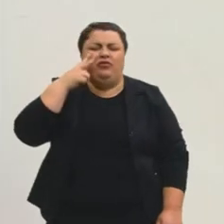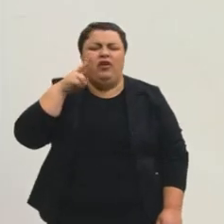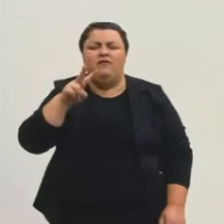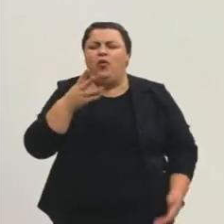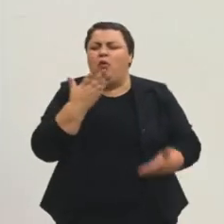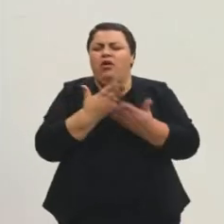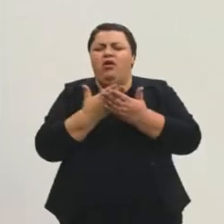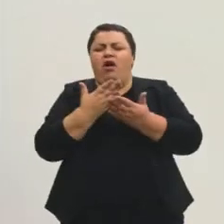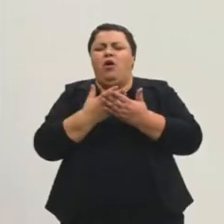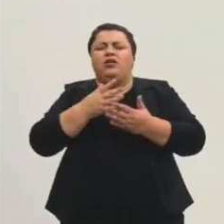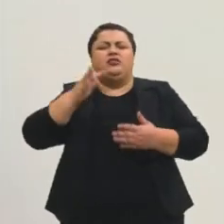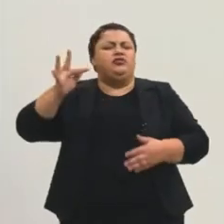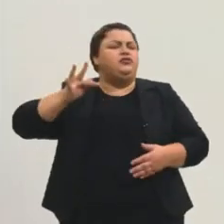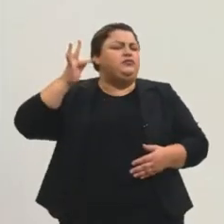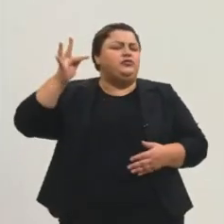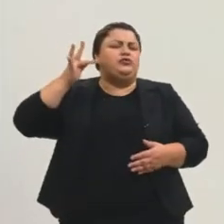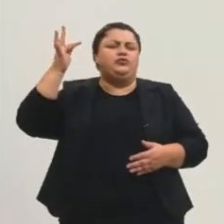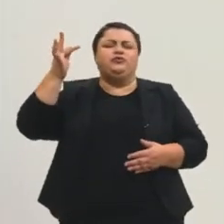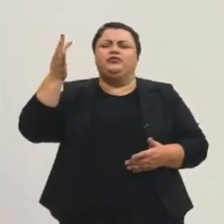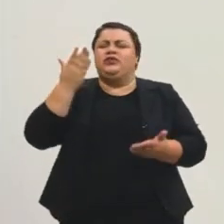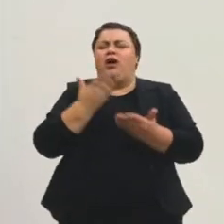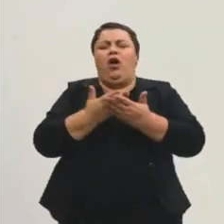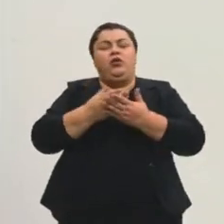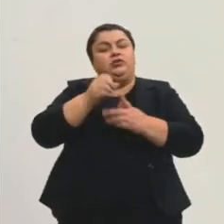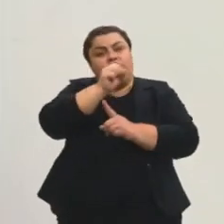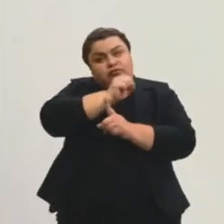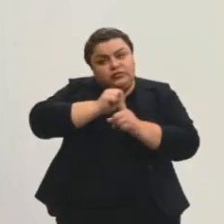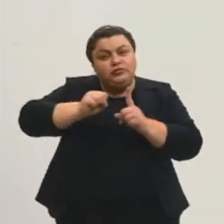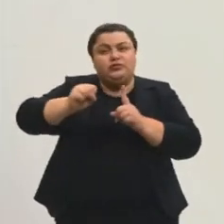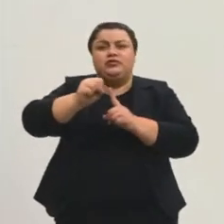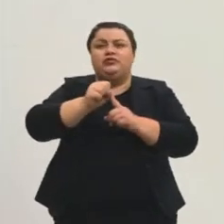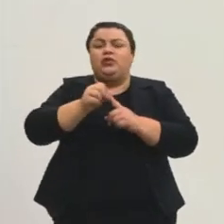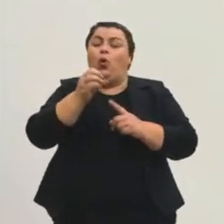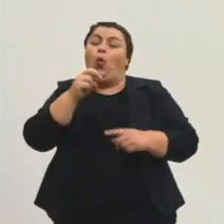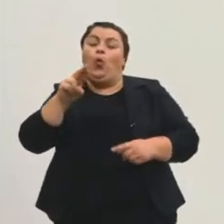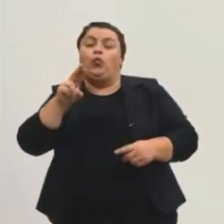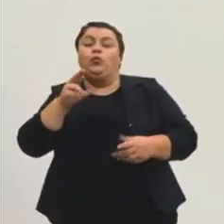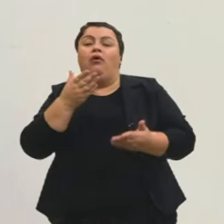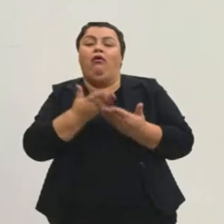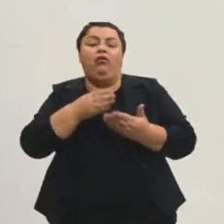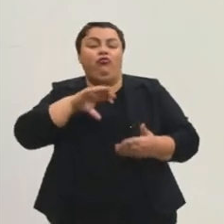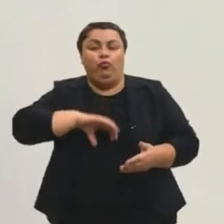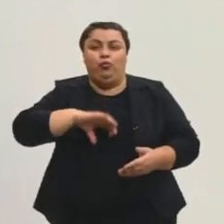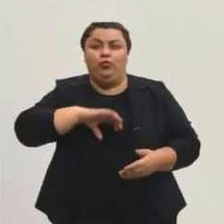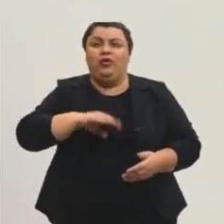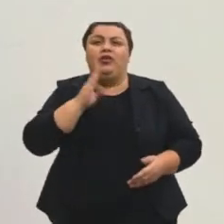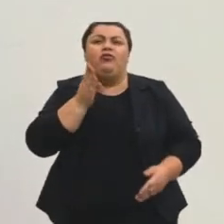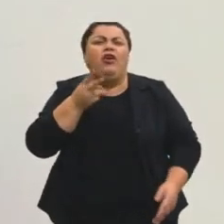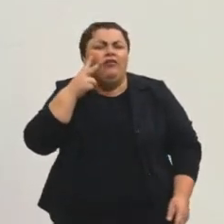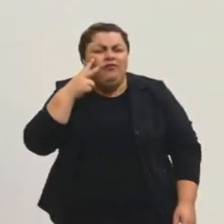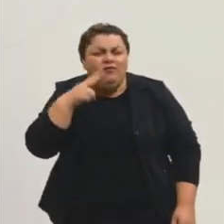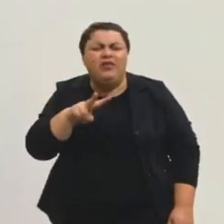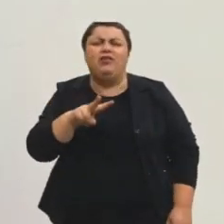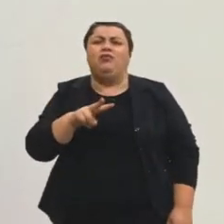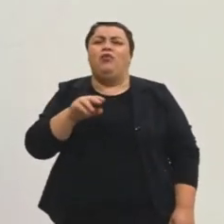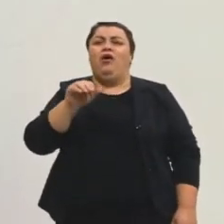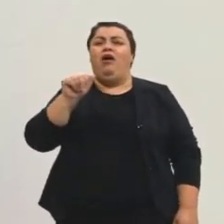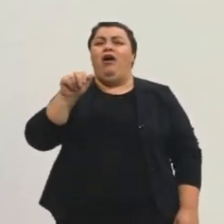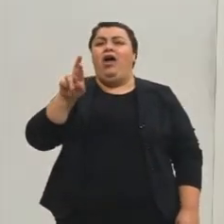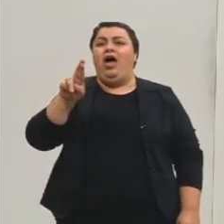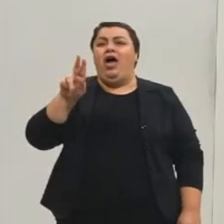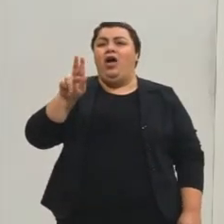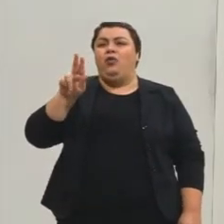de filosofia, seja em aula de sociologia, seja em aula de português, vocês já viram isso aqui em algum momento. A